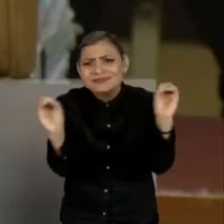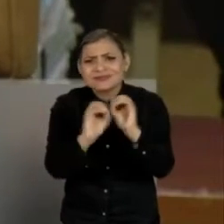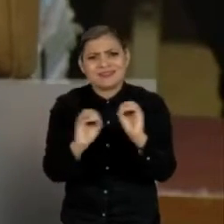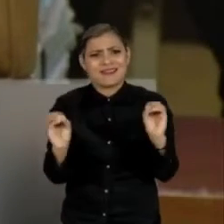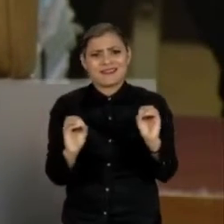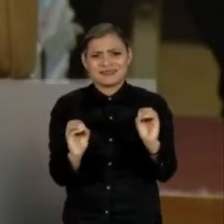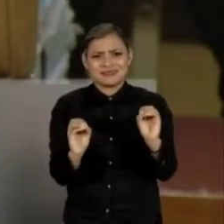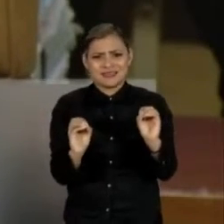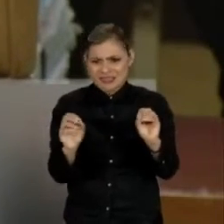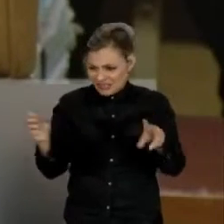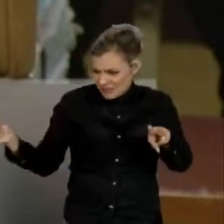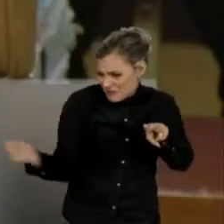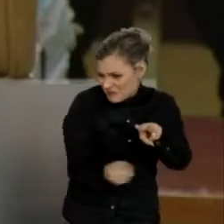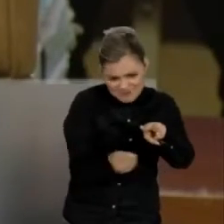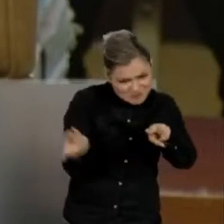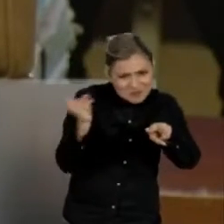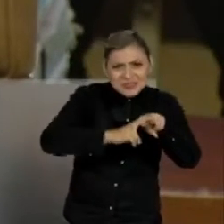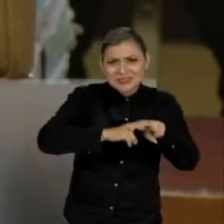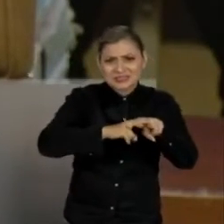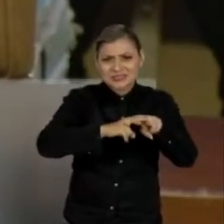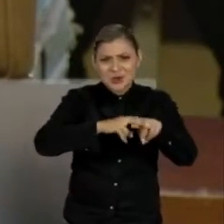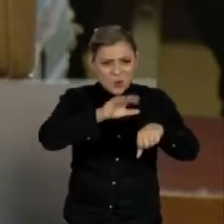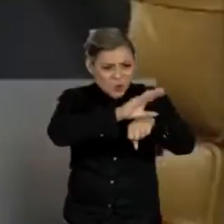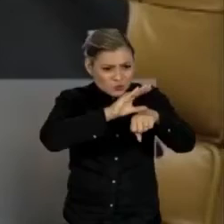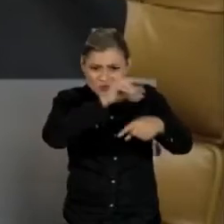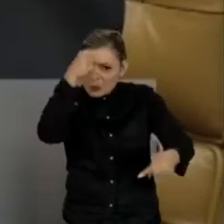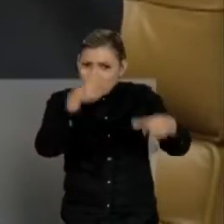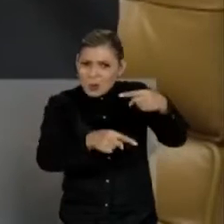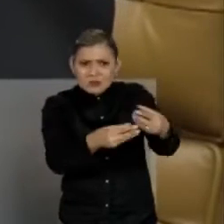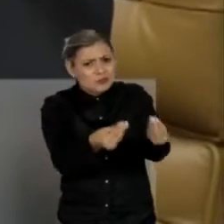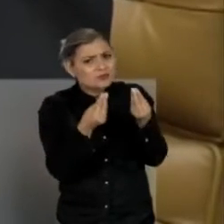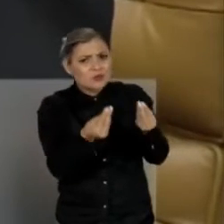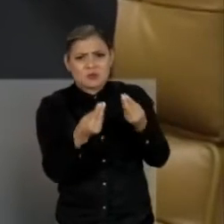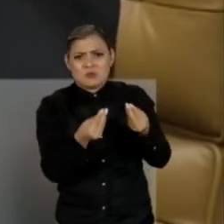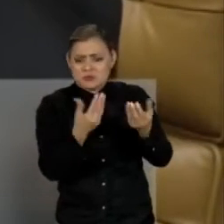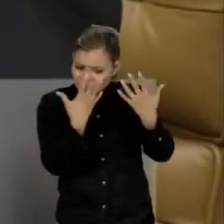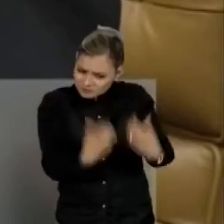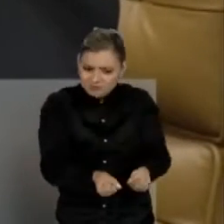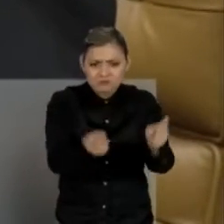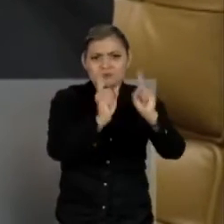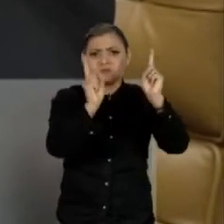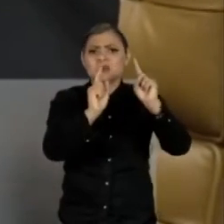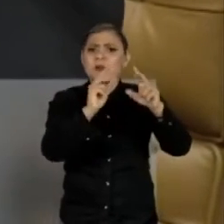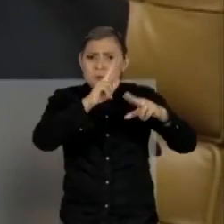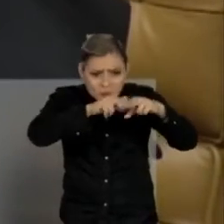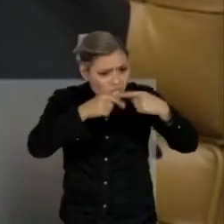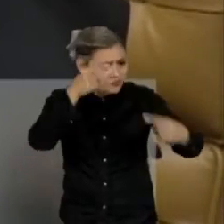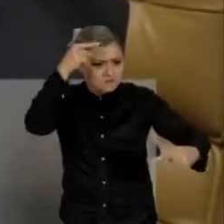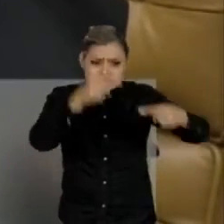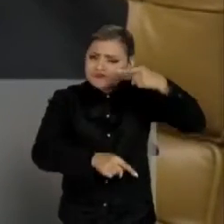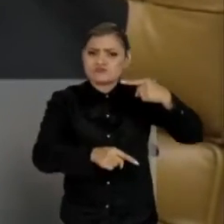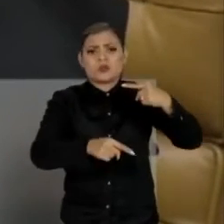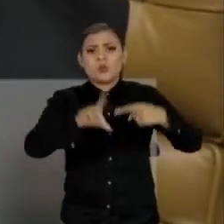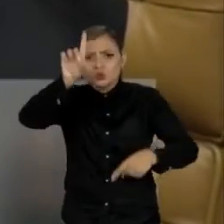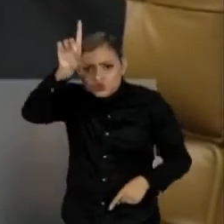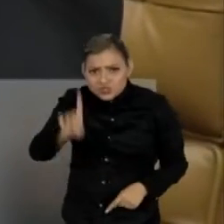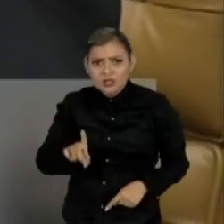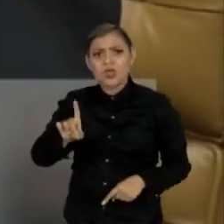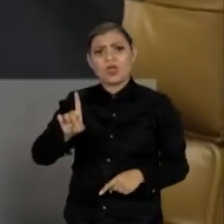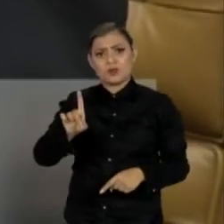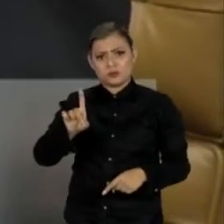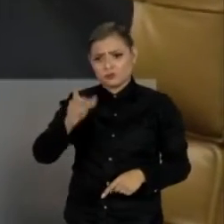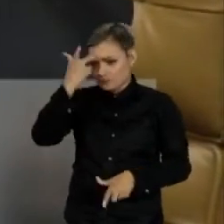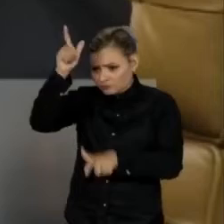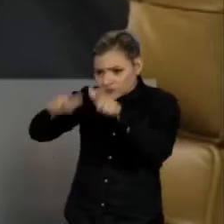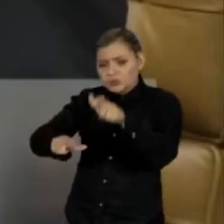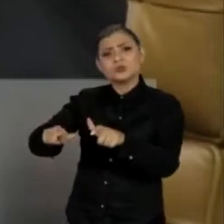compensa a ruptura da ordem funcional. Revela-se frontalmente incompatível com o direito fundamental do